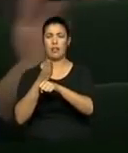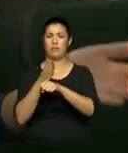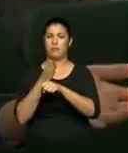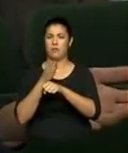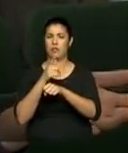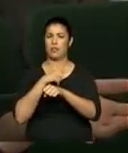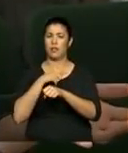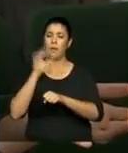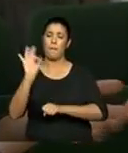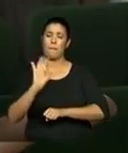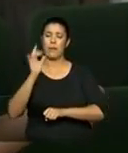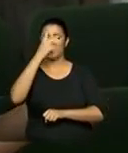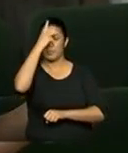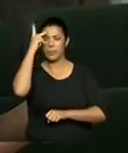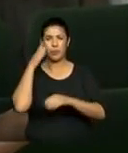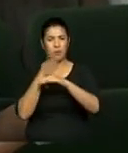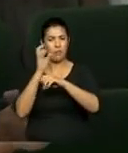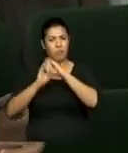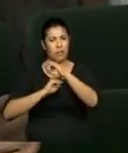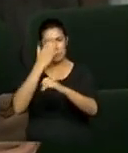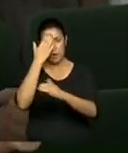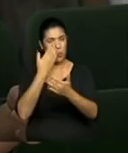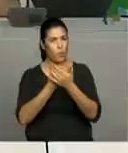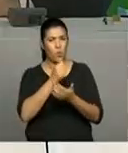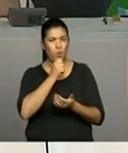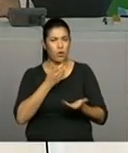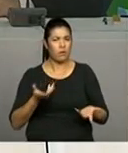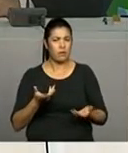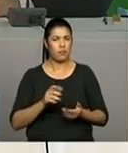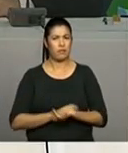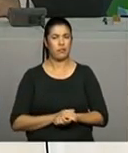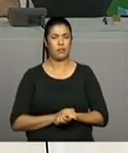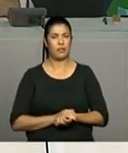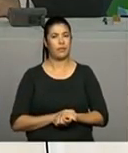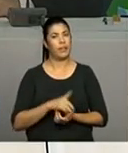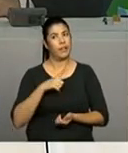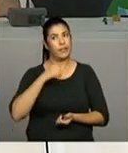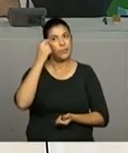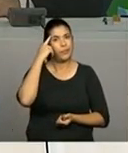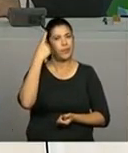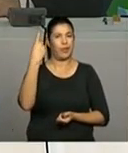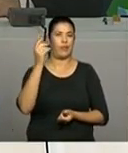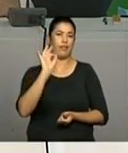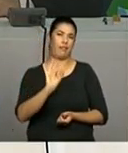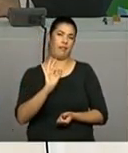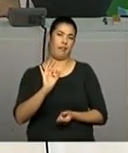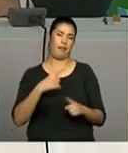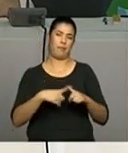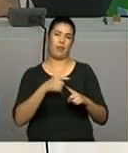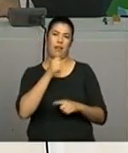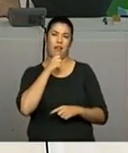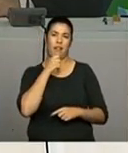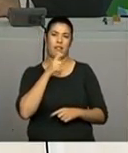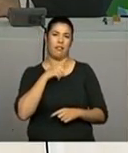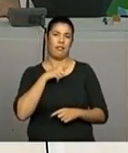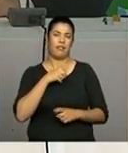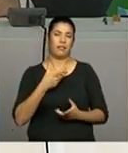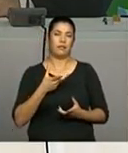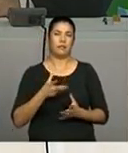informação que elas estão lendo ali. Eu acho que é um pouco lógico, né? Você ainda não tem... Quer dizer,